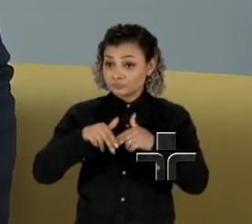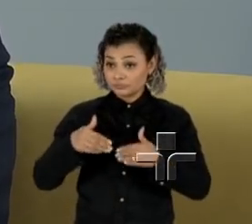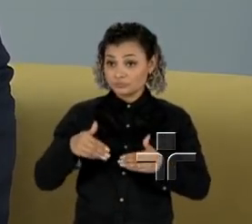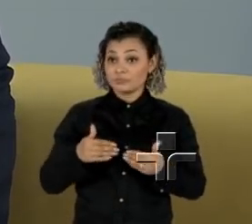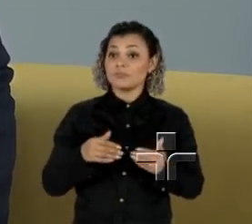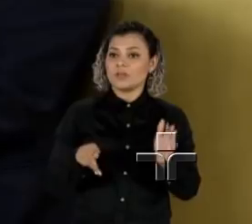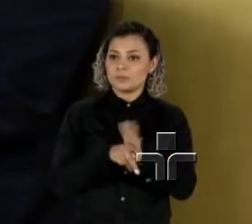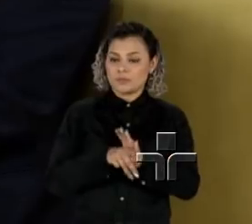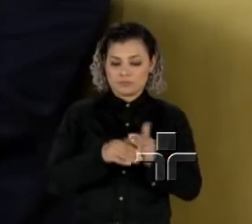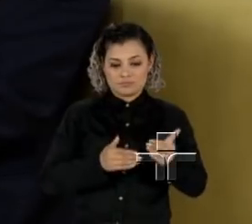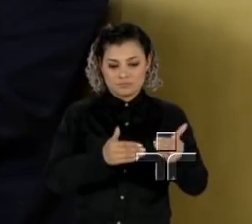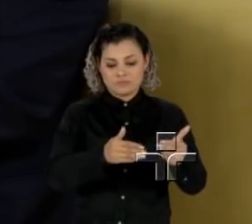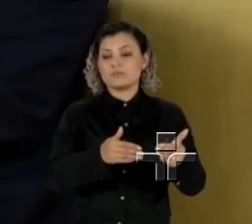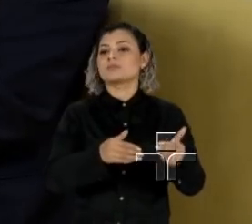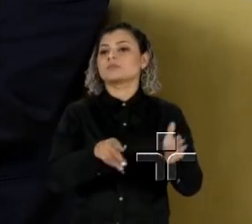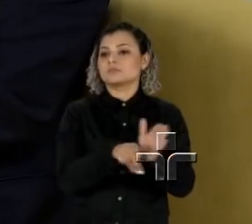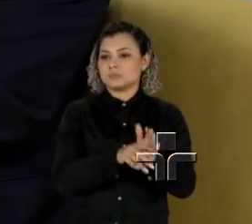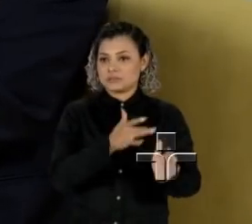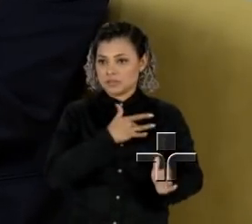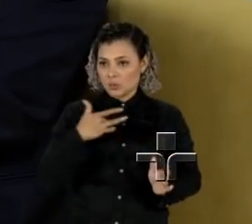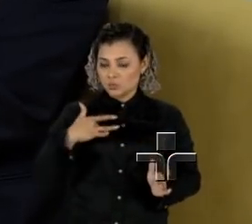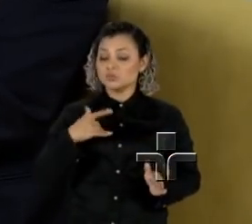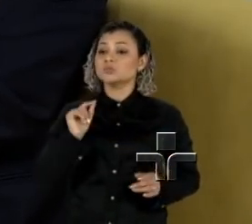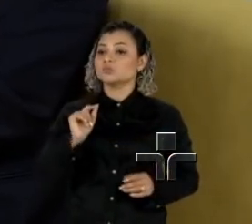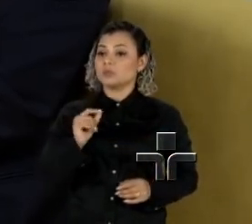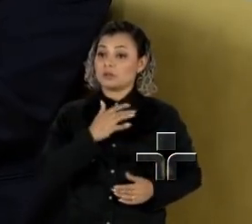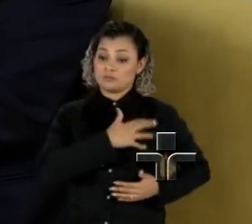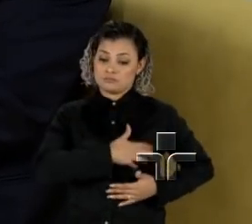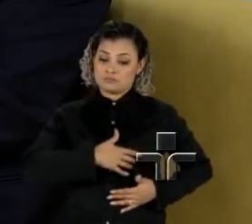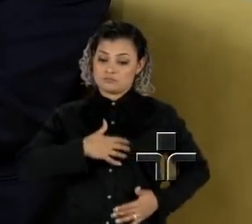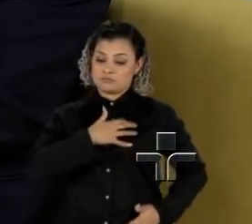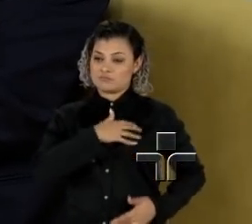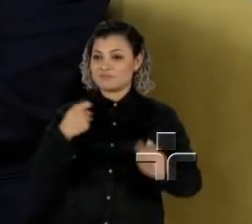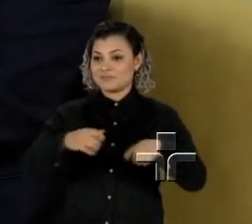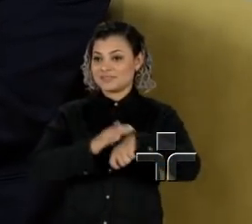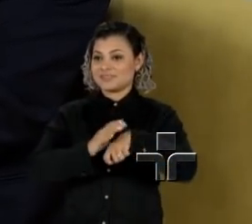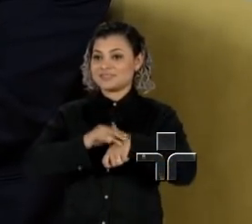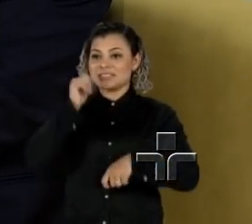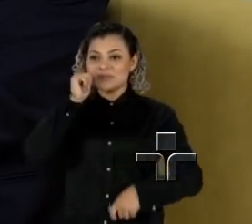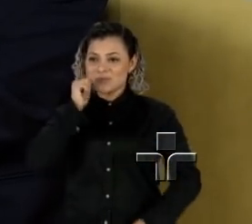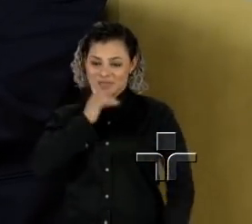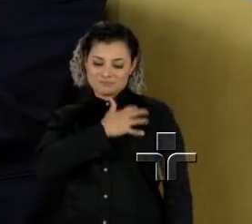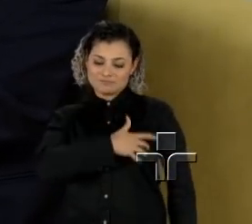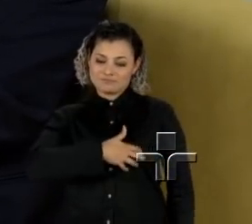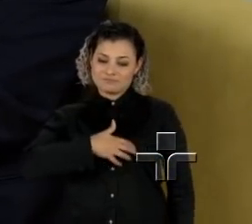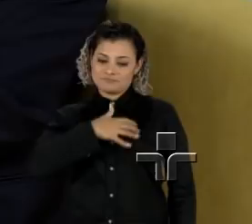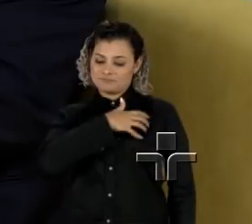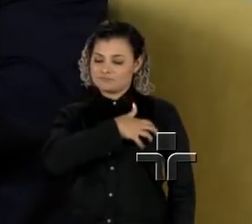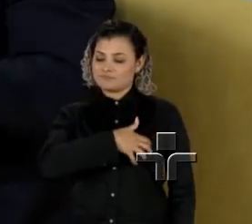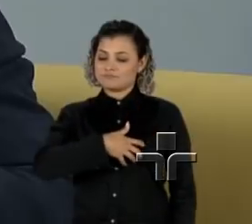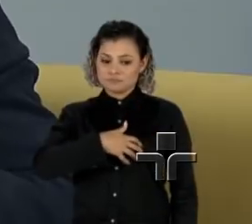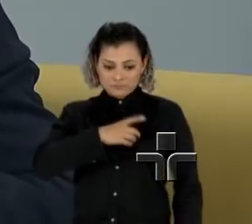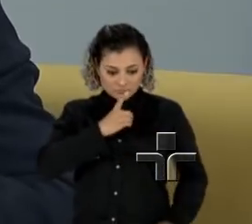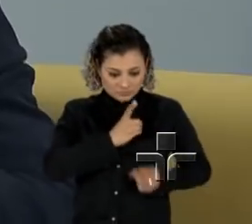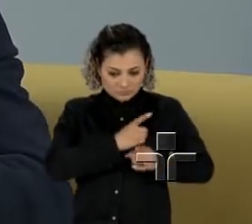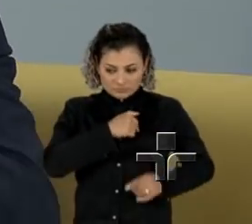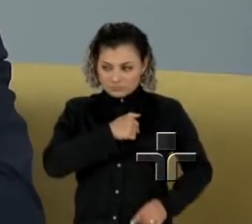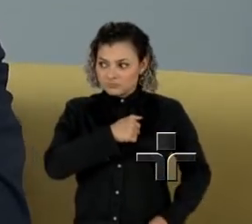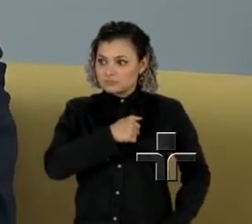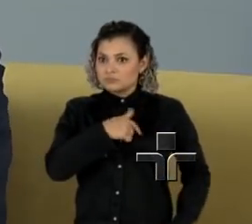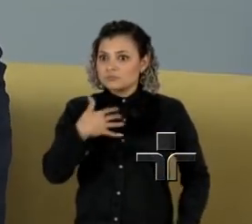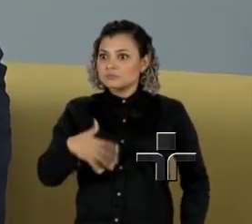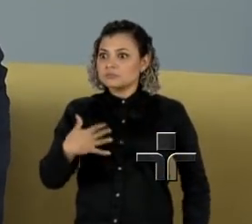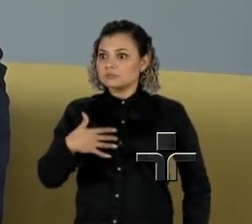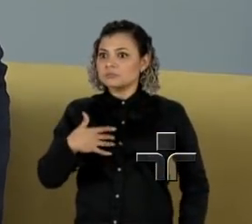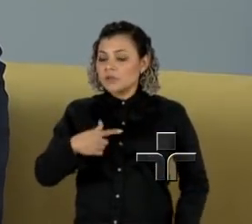recomenda, então, que dos 40 aos 50 anos, a mulher faça o autoexame, como foi o caso dessa nossa paciente que fez o autoexame, detectou e